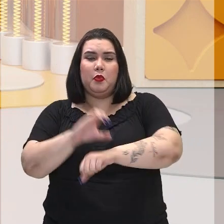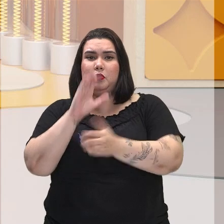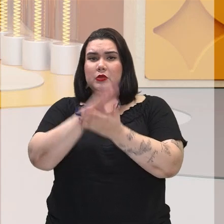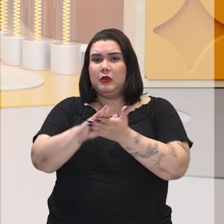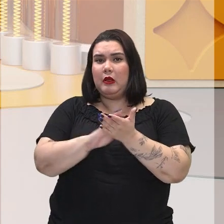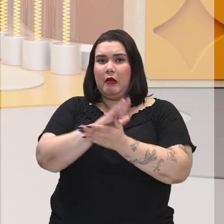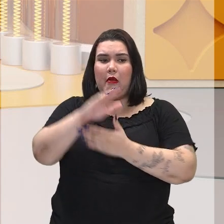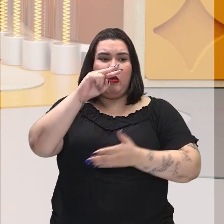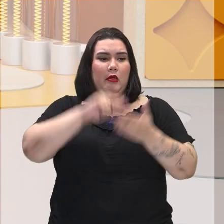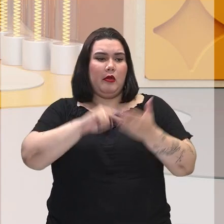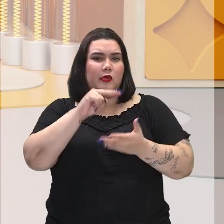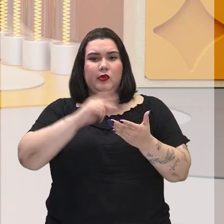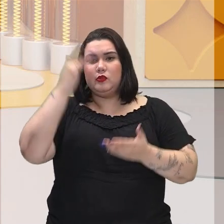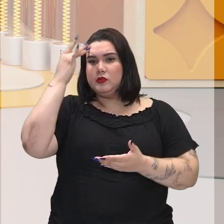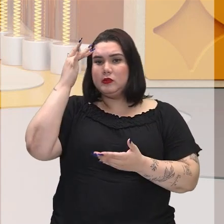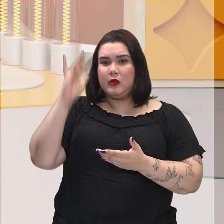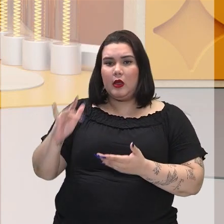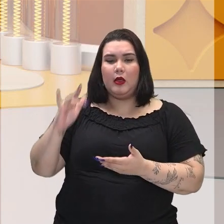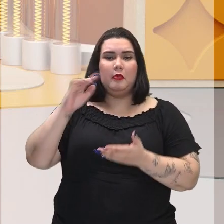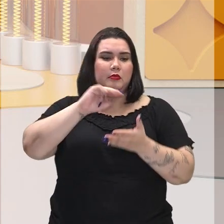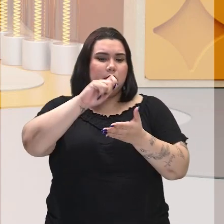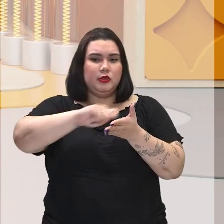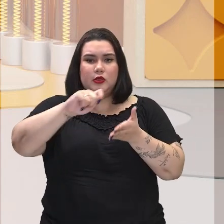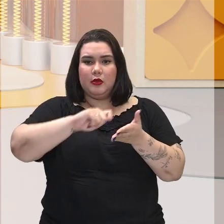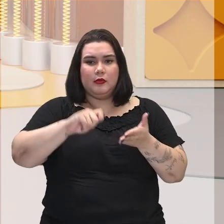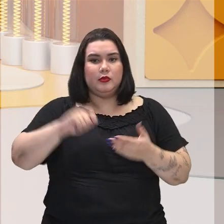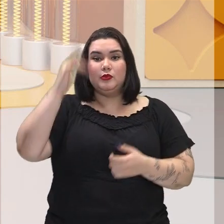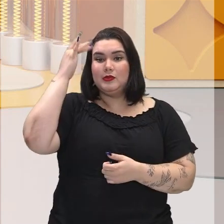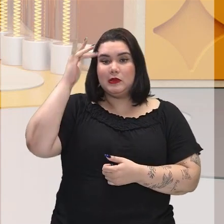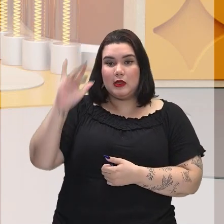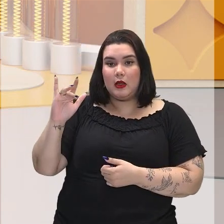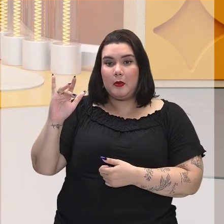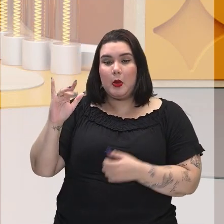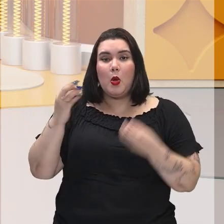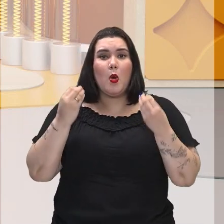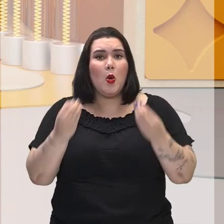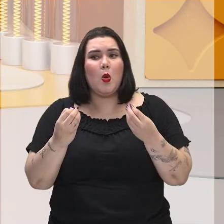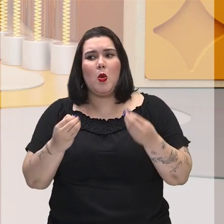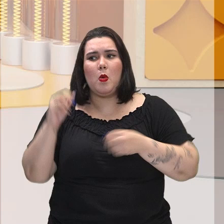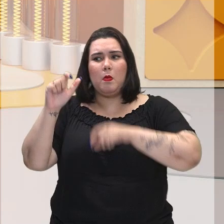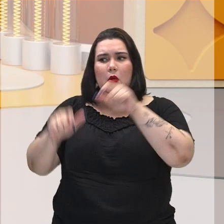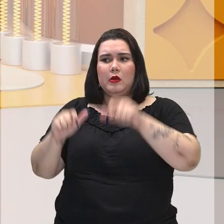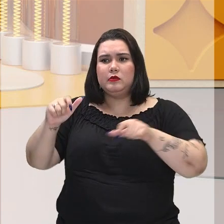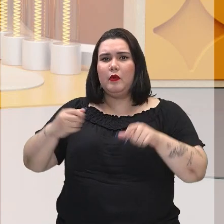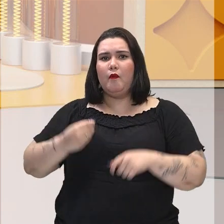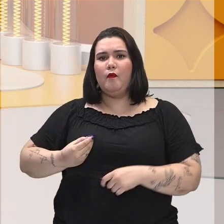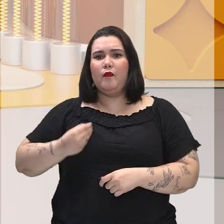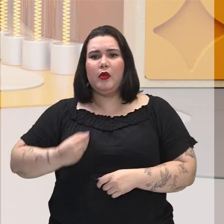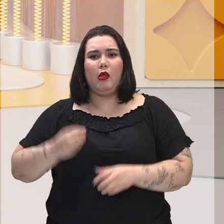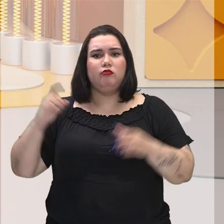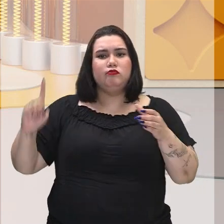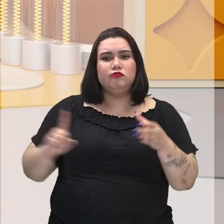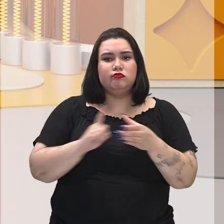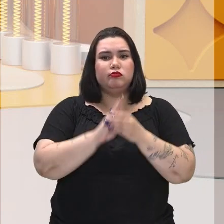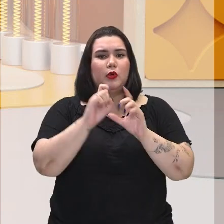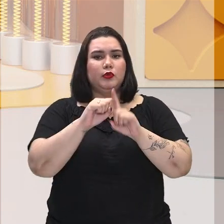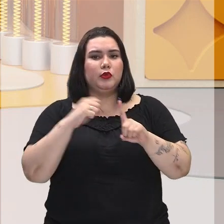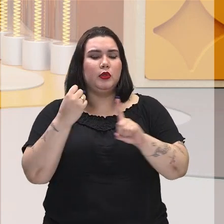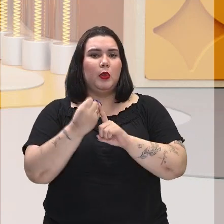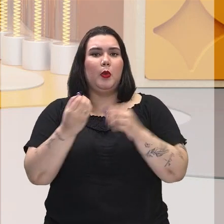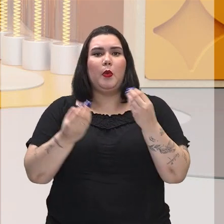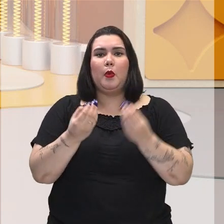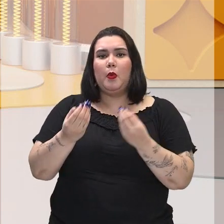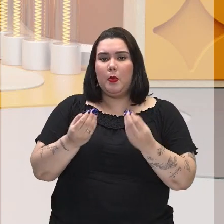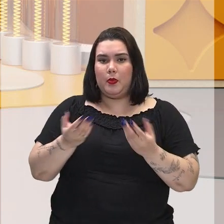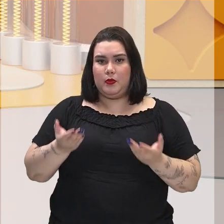em sua grande maioria não sabiam escrever. Então, em que meio que eles iam se inserir em uma sociedade marcada por séculos